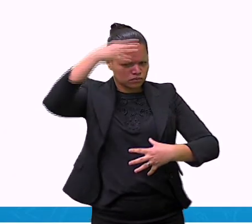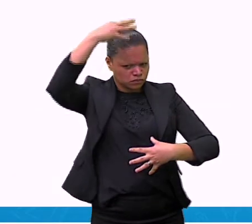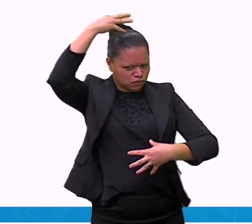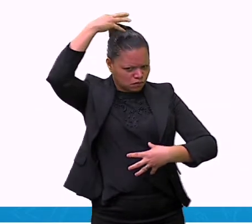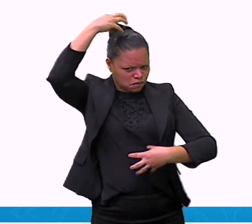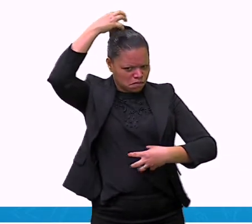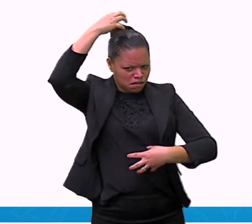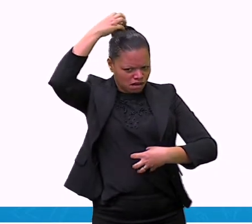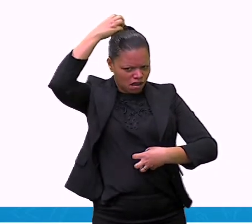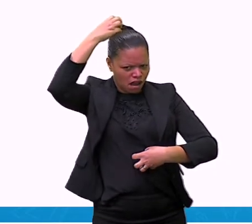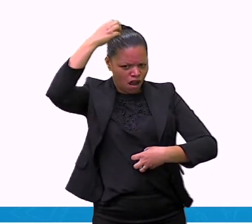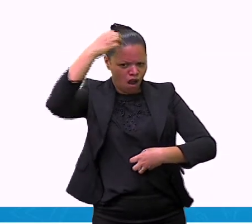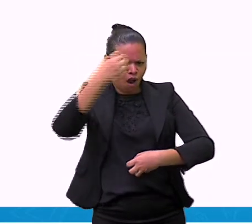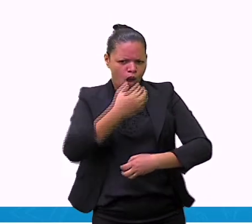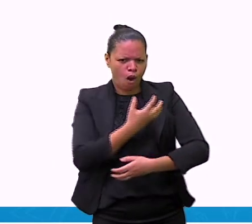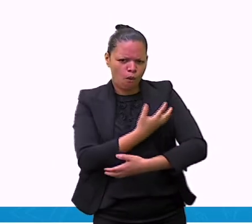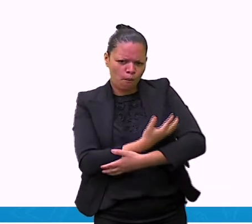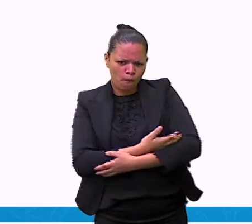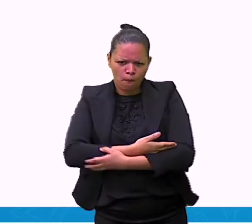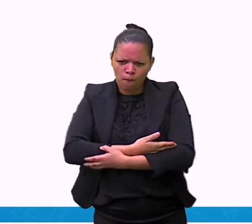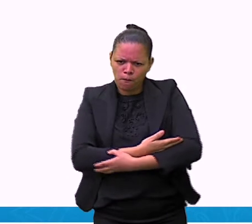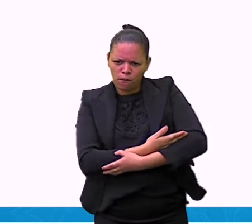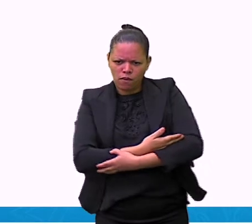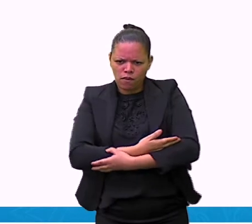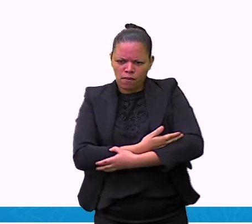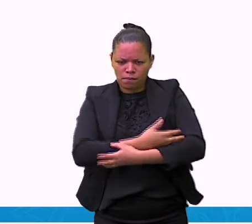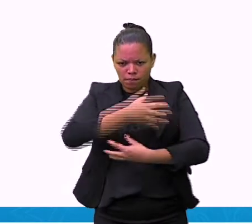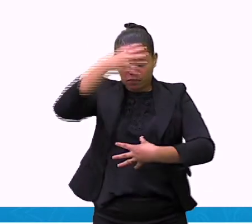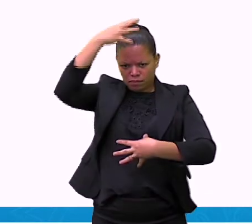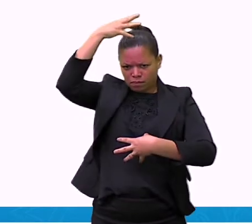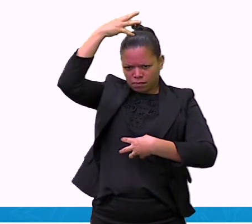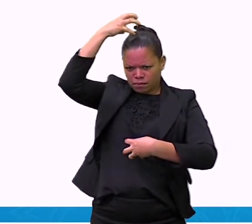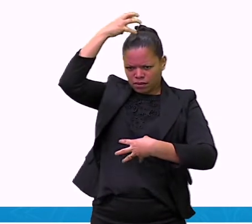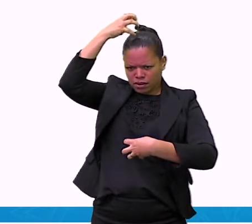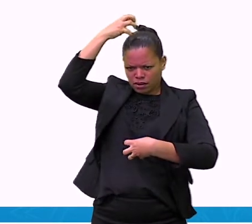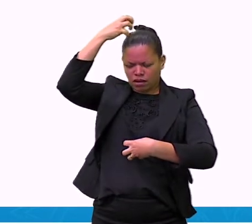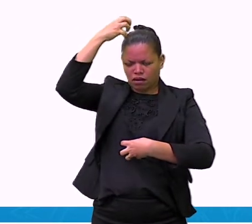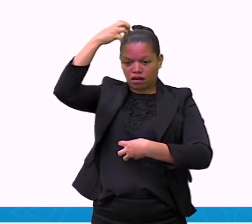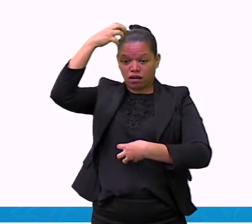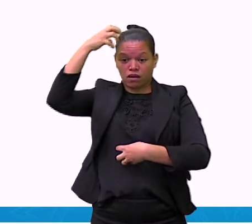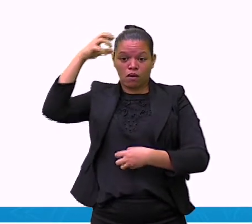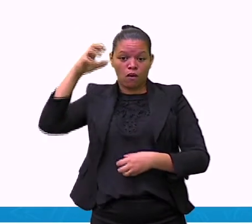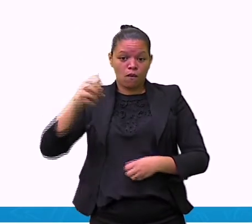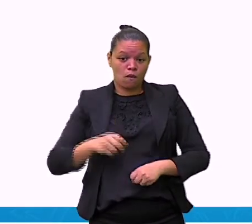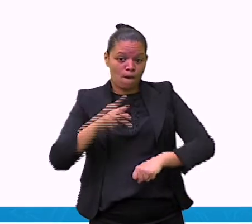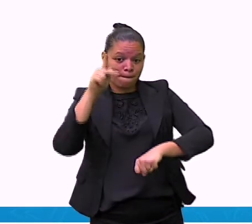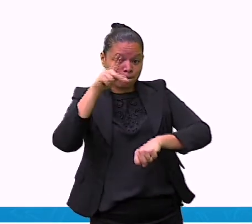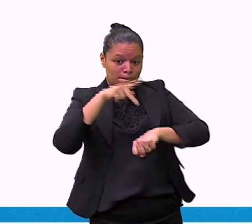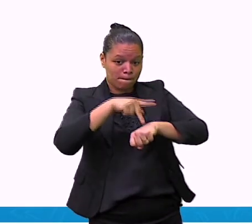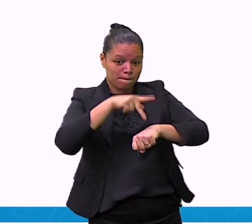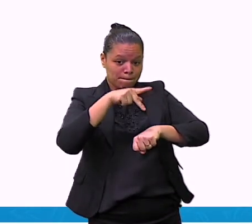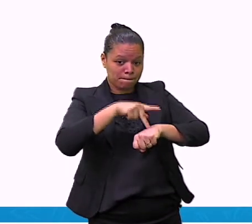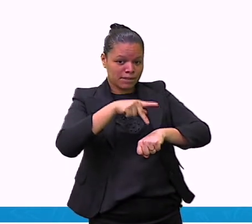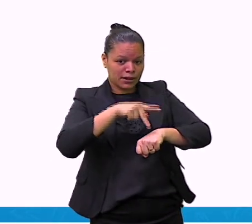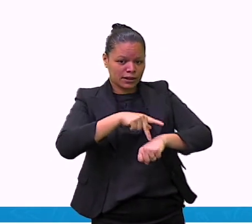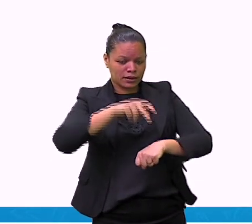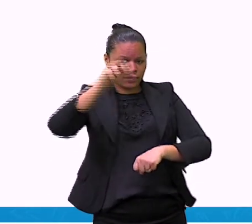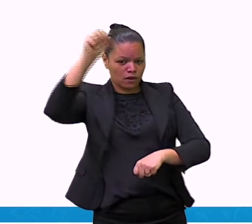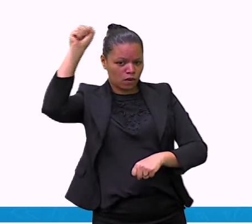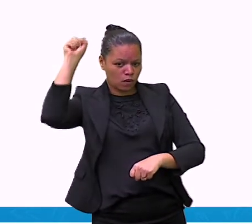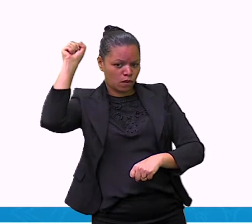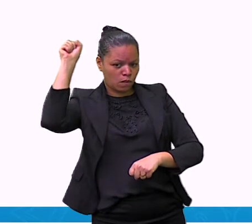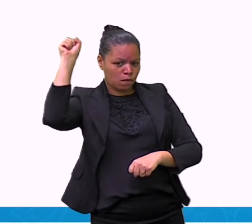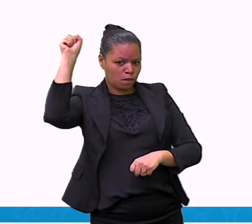com uma pedra na mão. Será o que está acontecendo? Nós já temos a